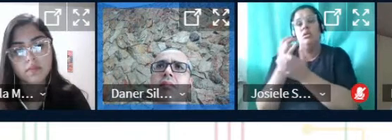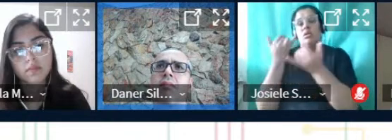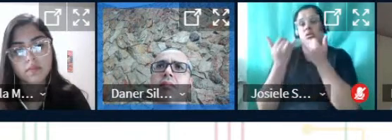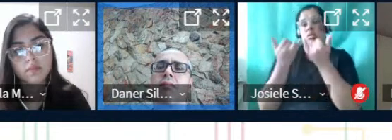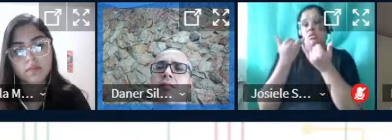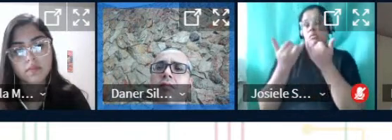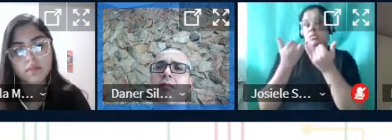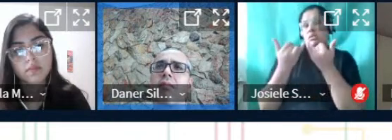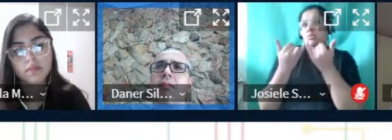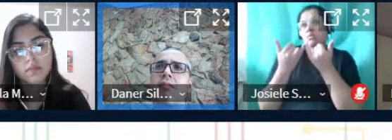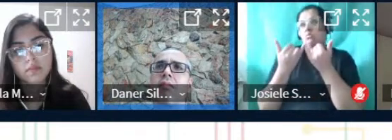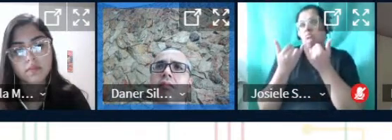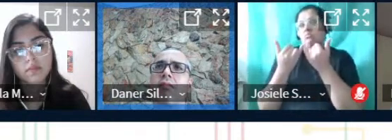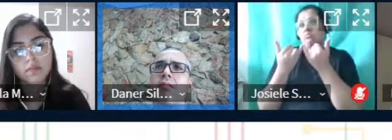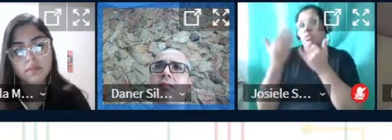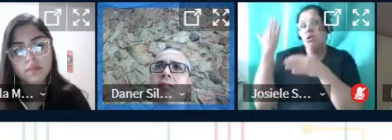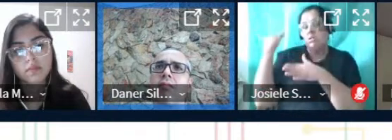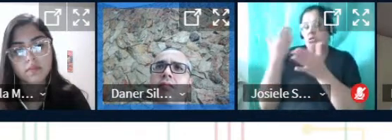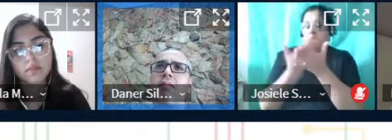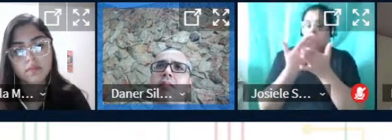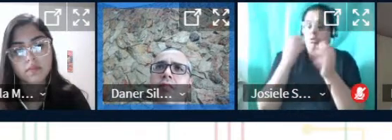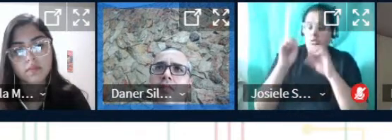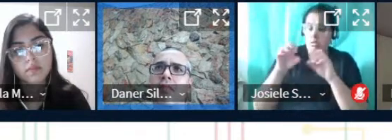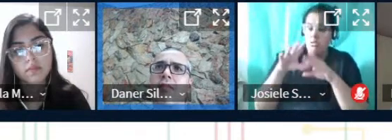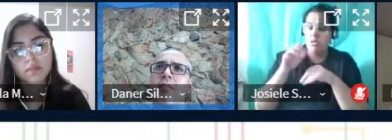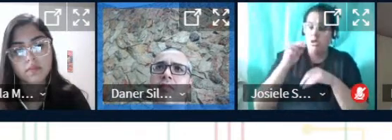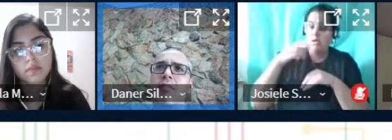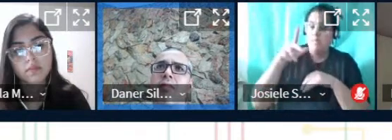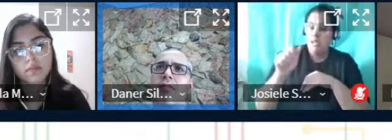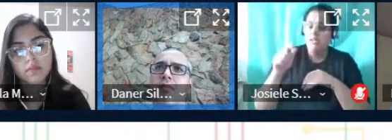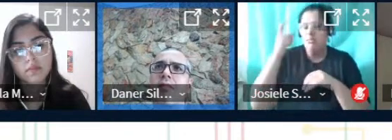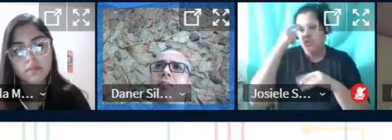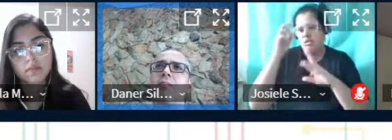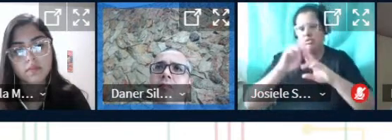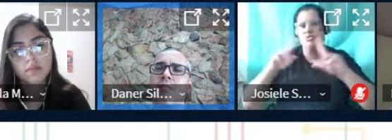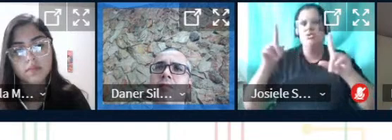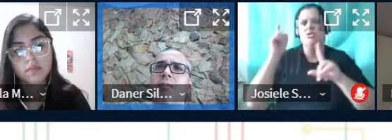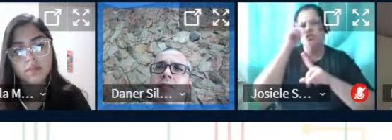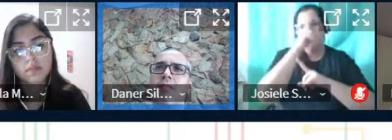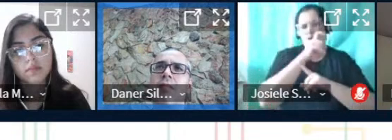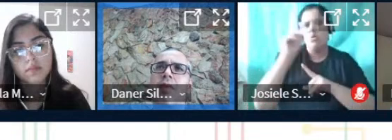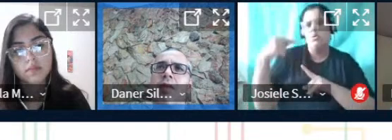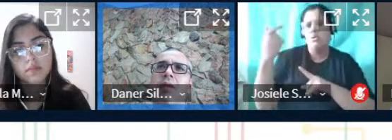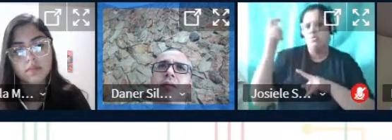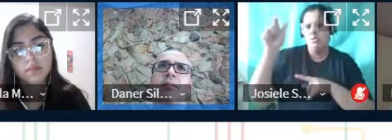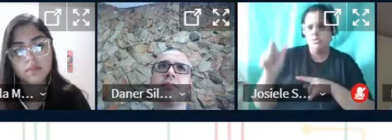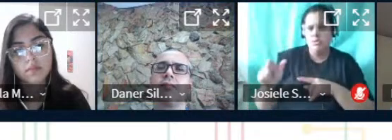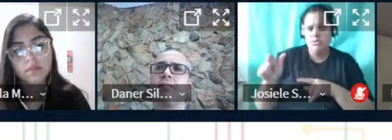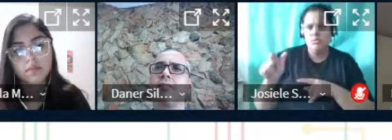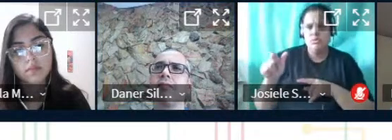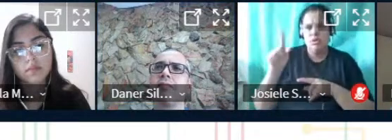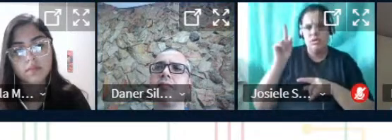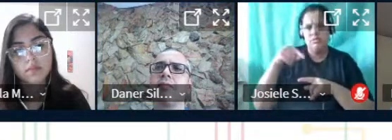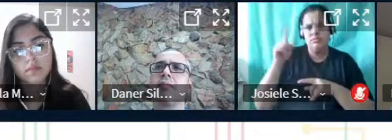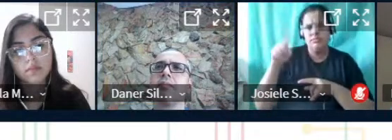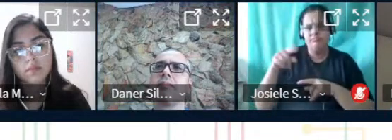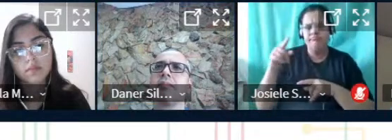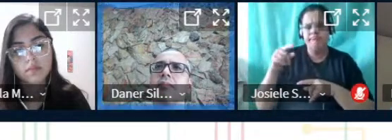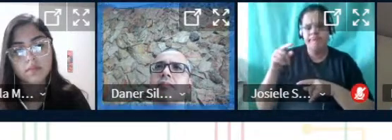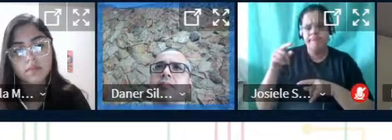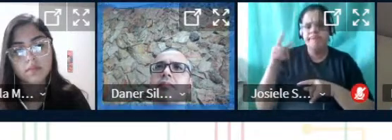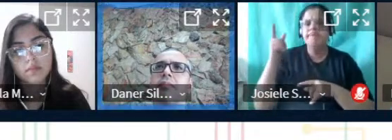ela nem pensasse como pensa hoje não é nas dificuldades do outro então realmente é um ganho